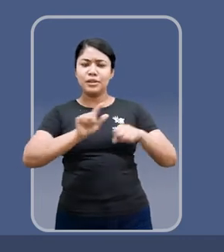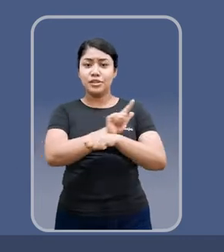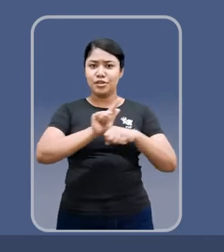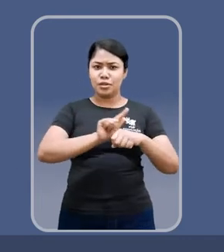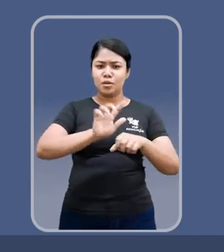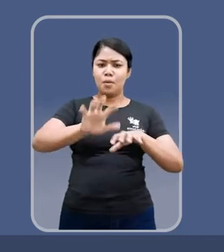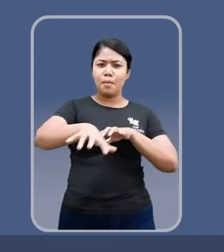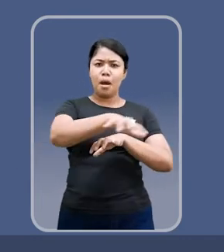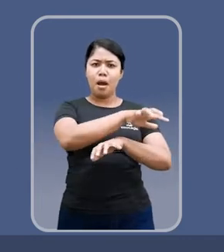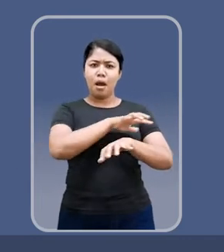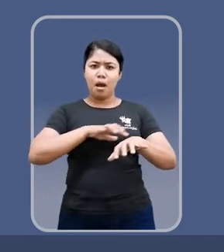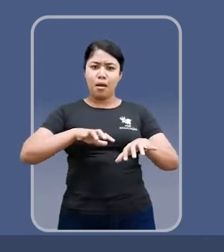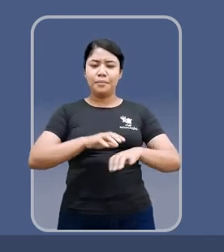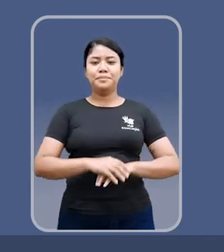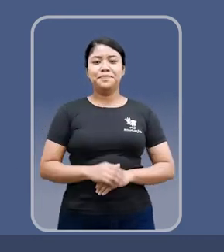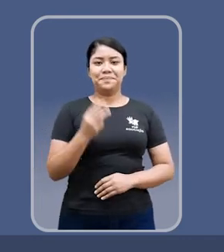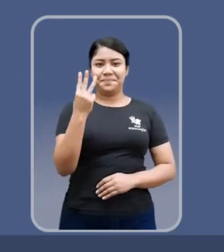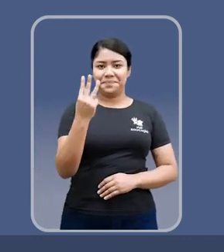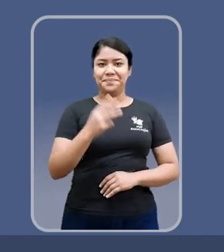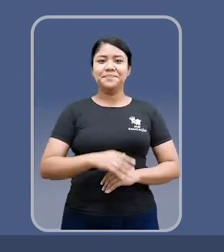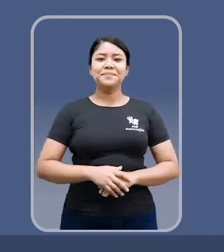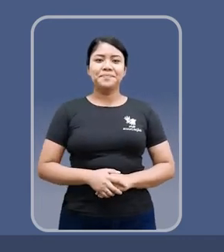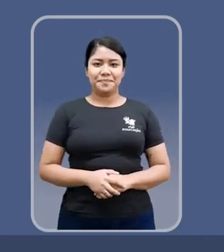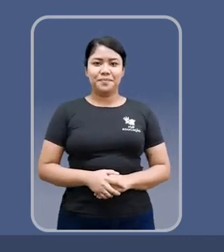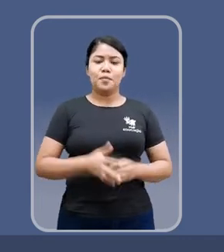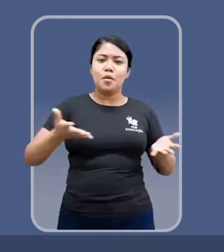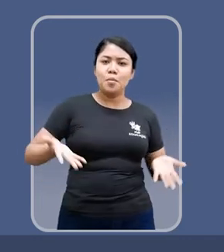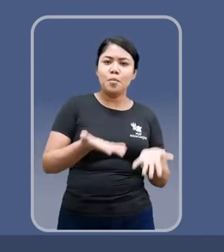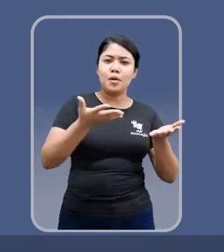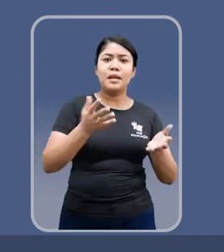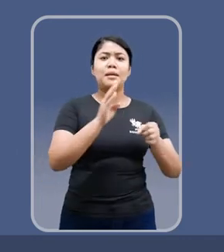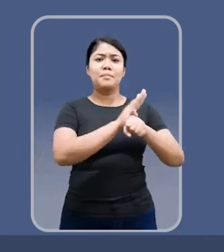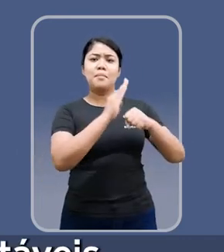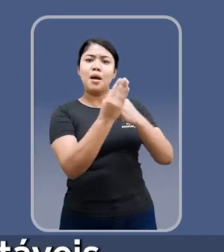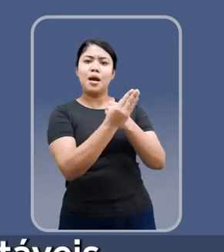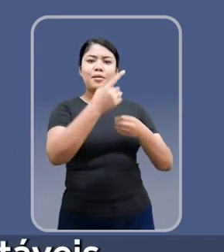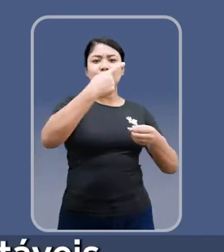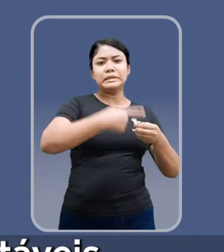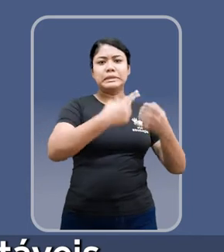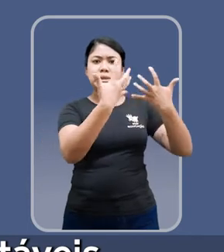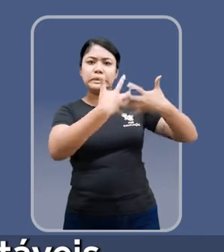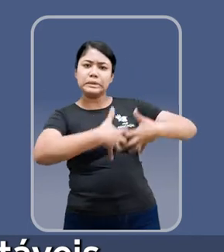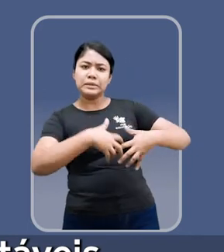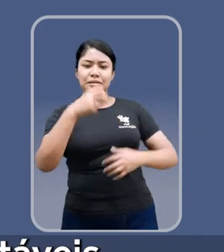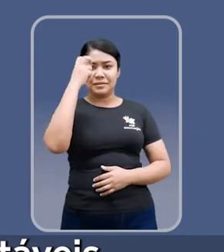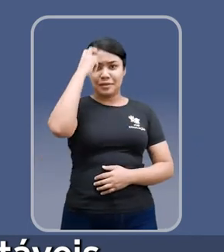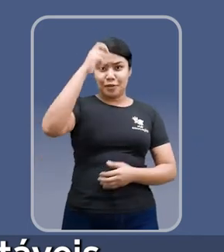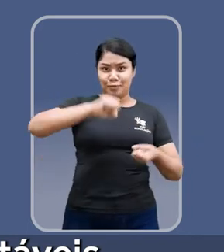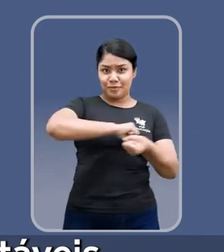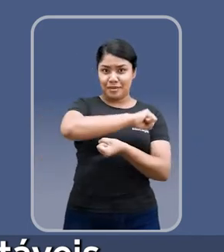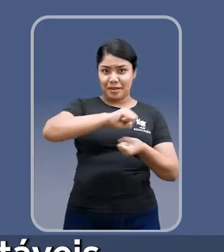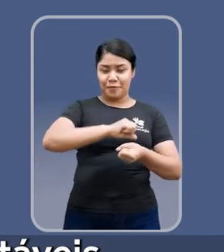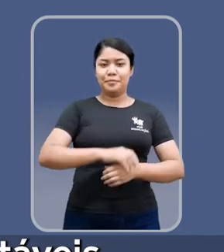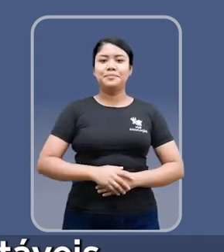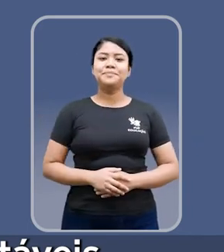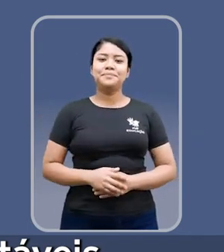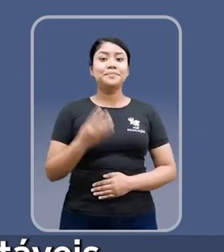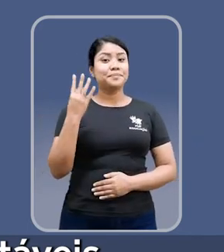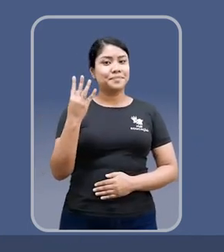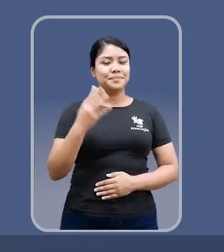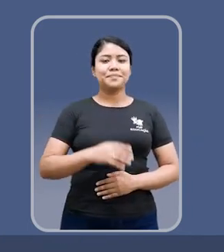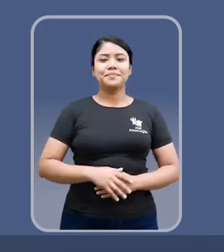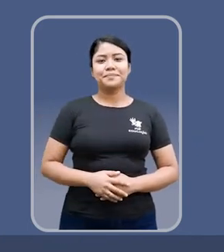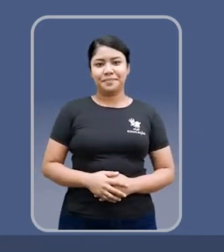e a gestão territorial. 3. Promover bairros e cidades mais eficientes, inteligentes e sustentáveis.